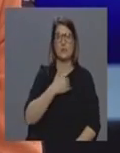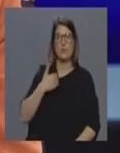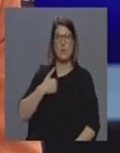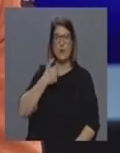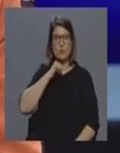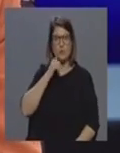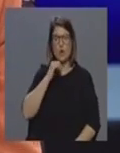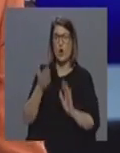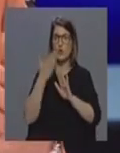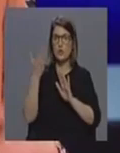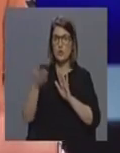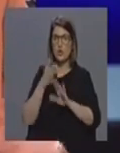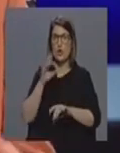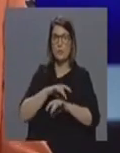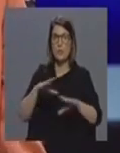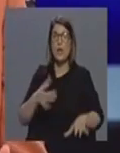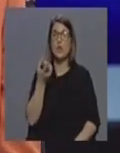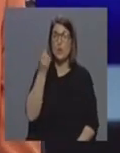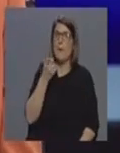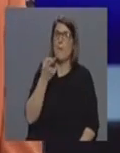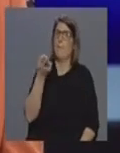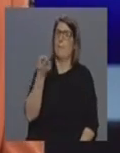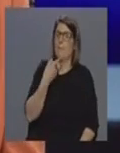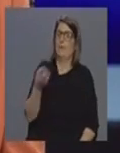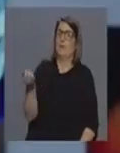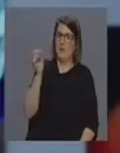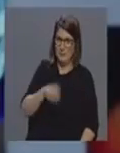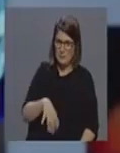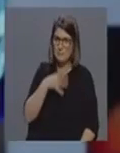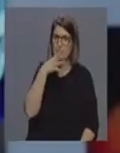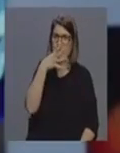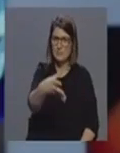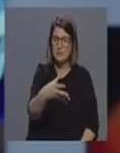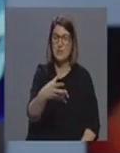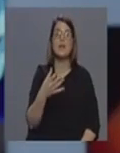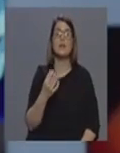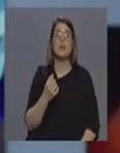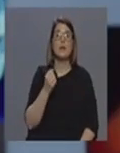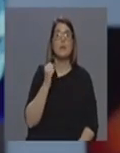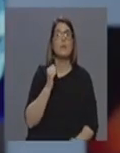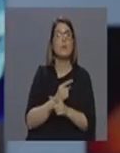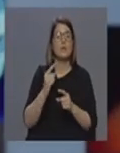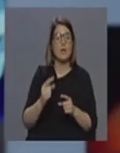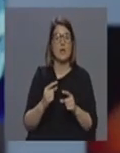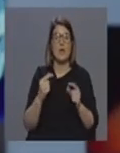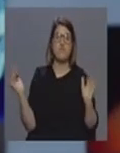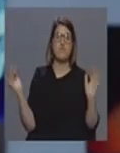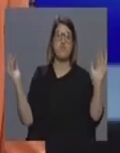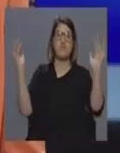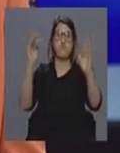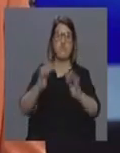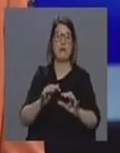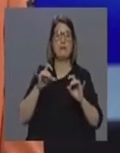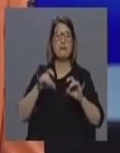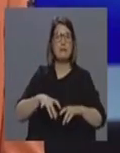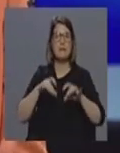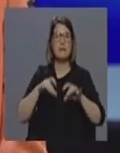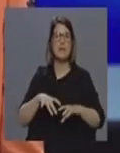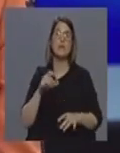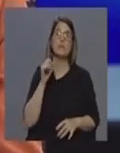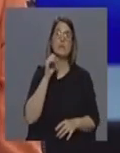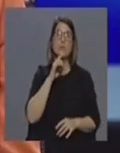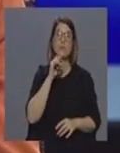e não de ir à urgência do hospital temos que reiterar outra vez esta mensagem primeiro pela sobrecarga segundo pela possibilidade até de